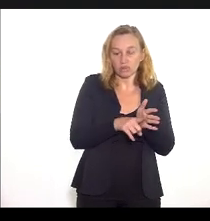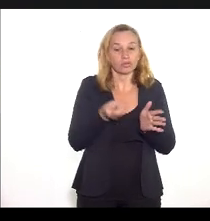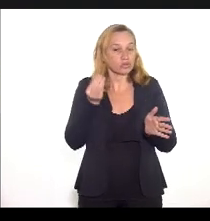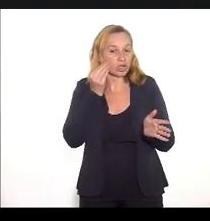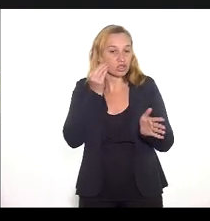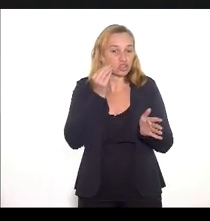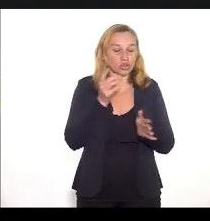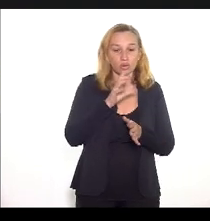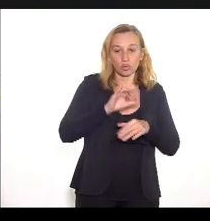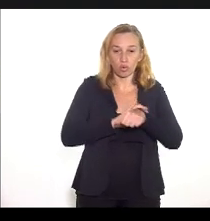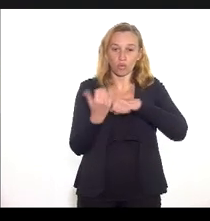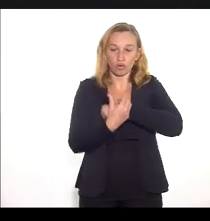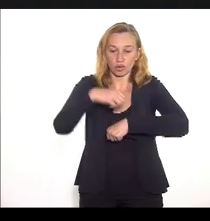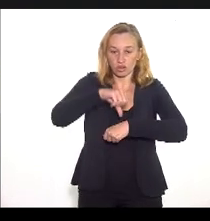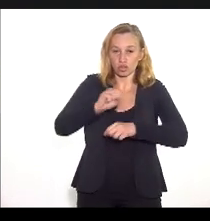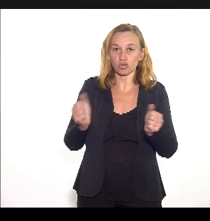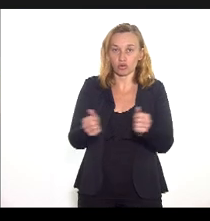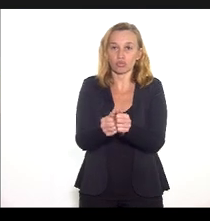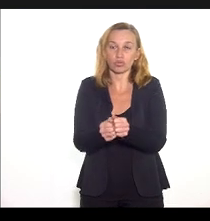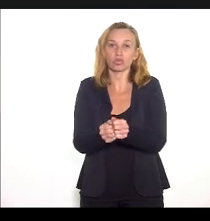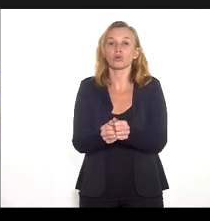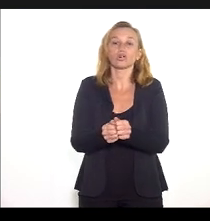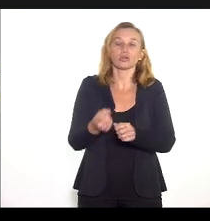SESI RJ junto com os municípios.